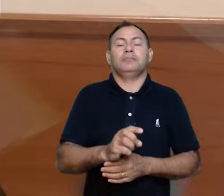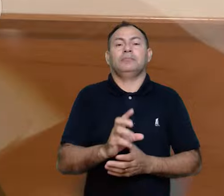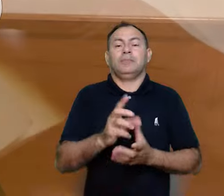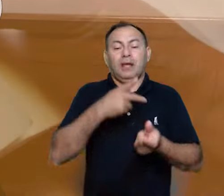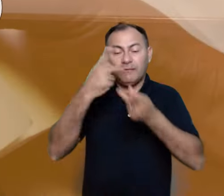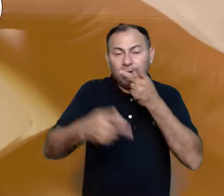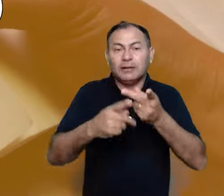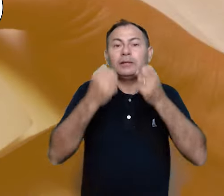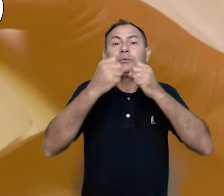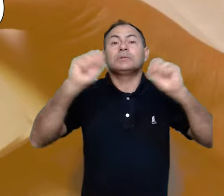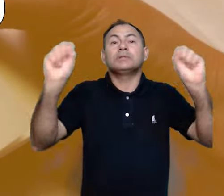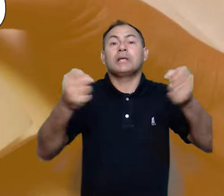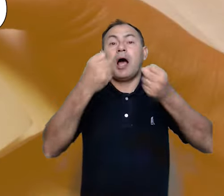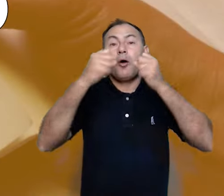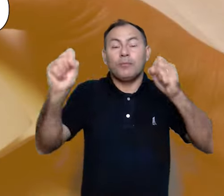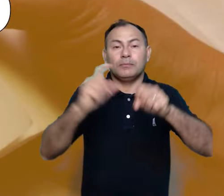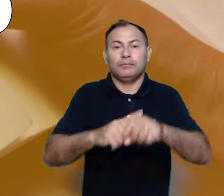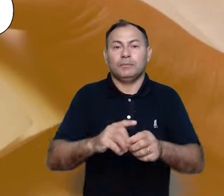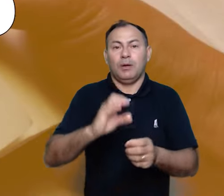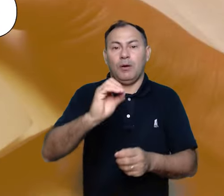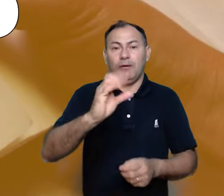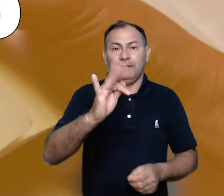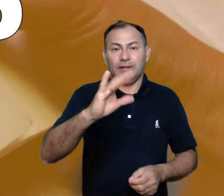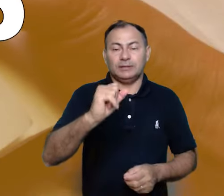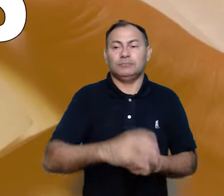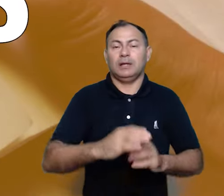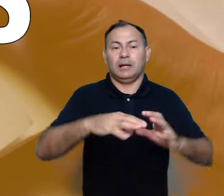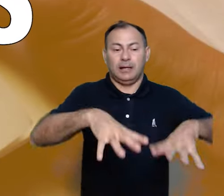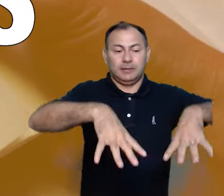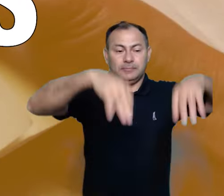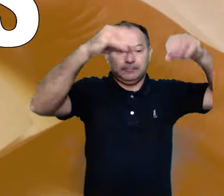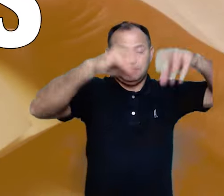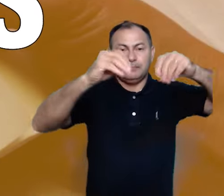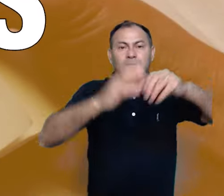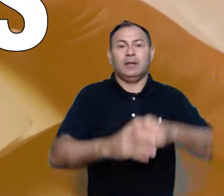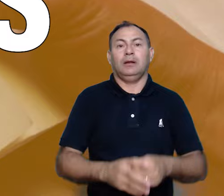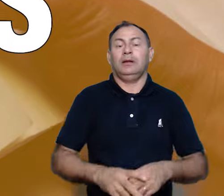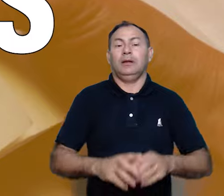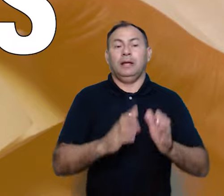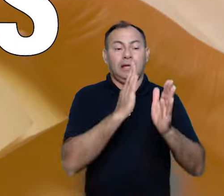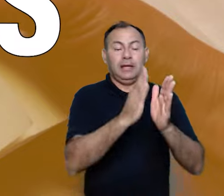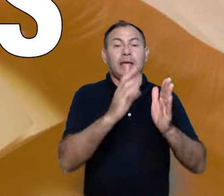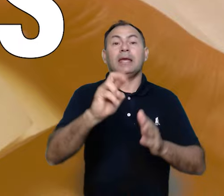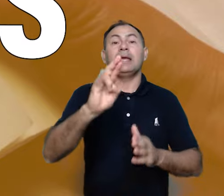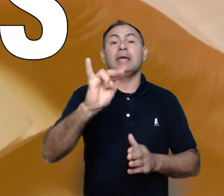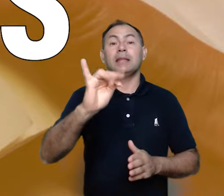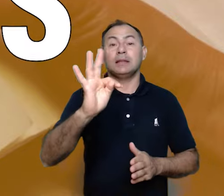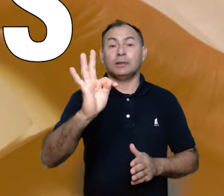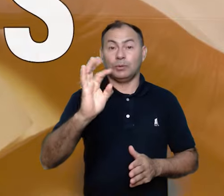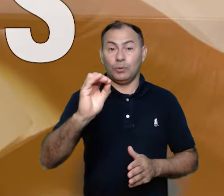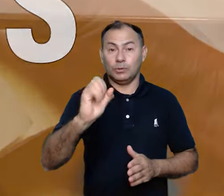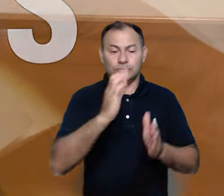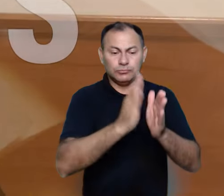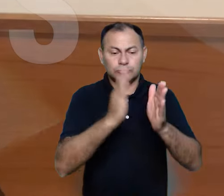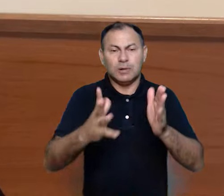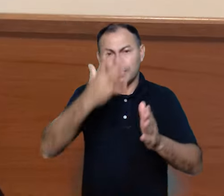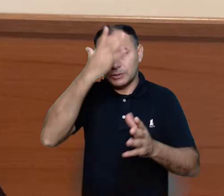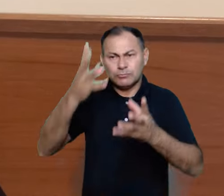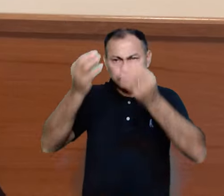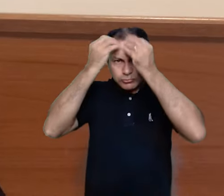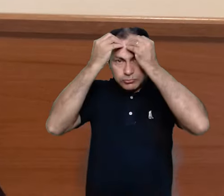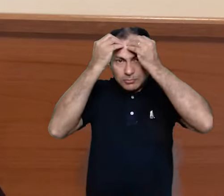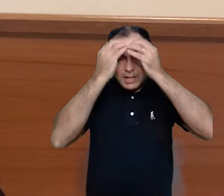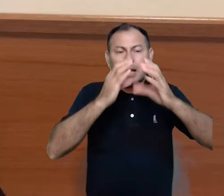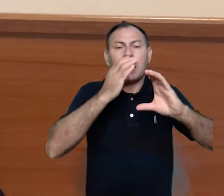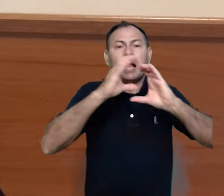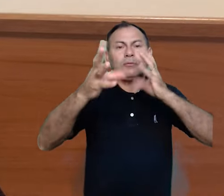a recitação dos salmos. No ofício das catedrais, os salmos eram fixos, para que as pessoas pudessem decorar e